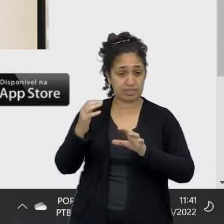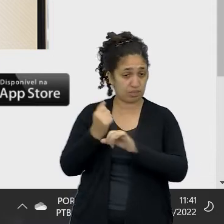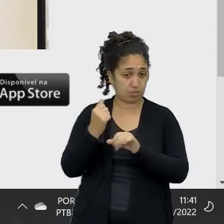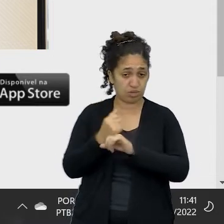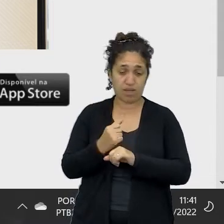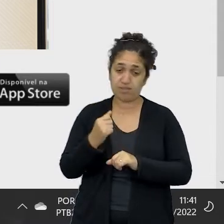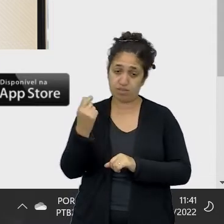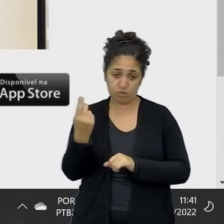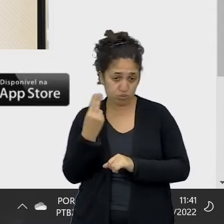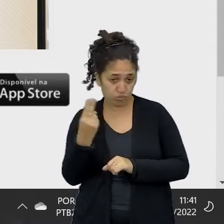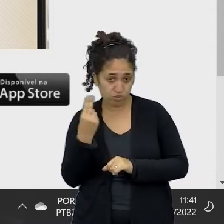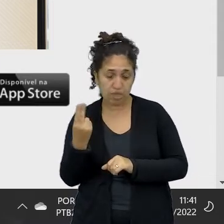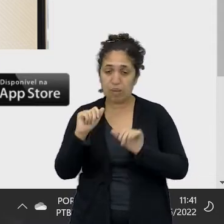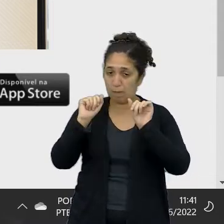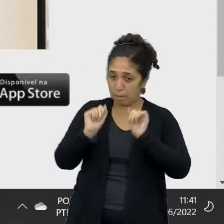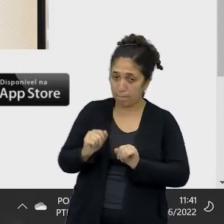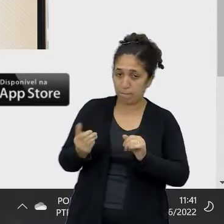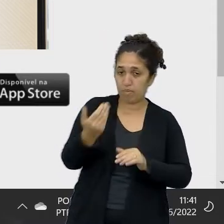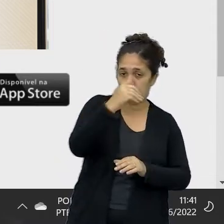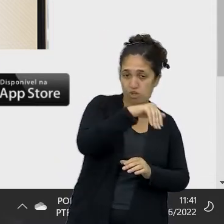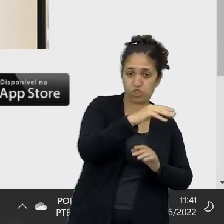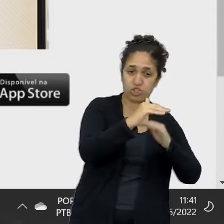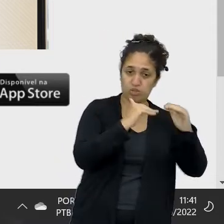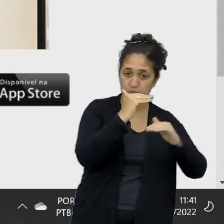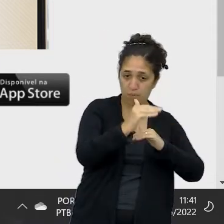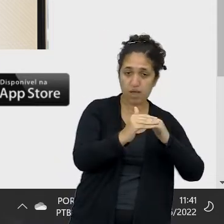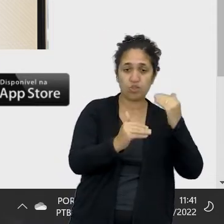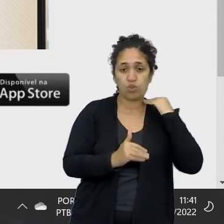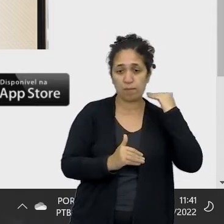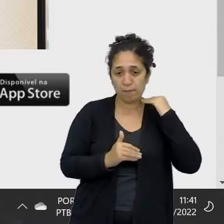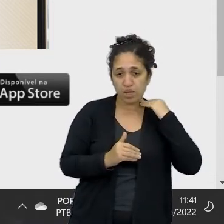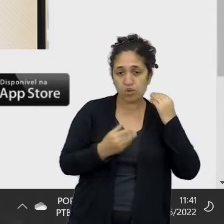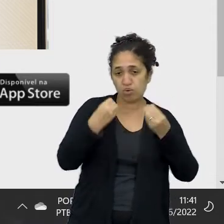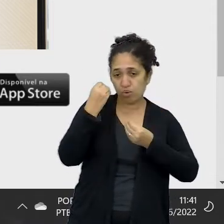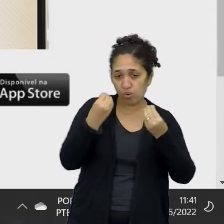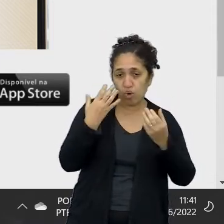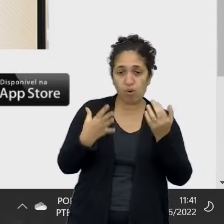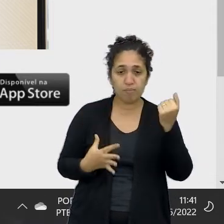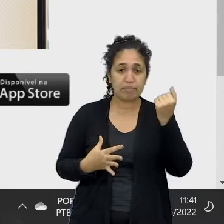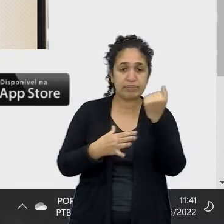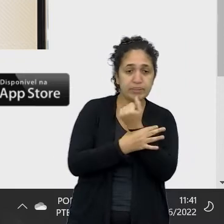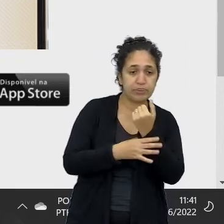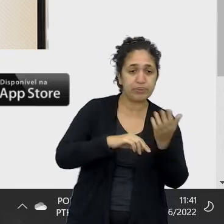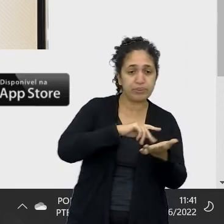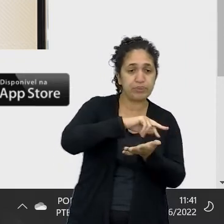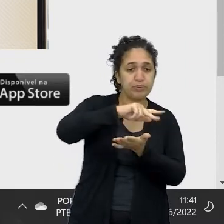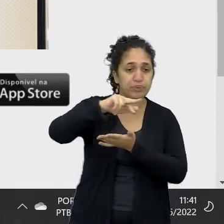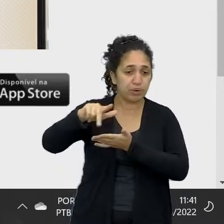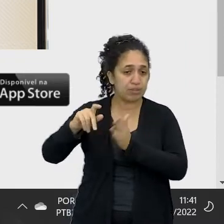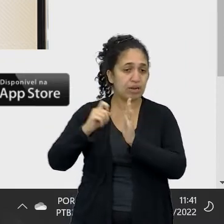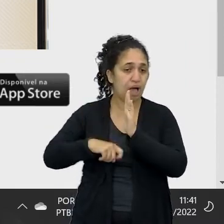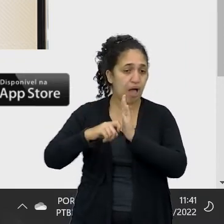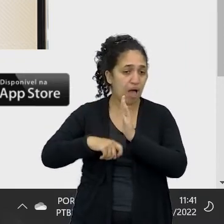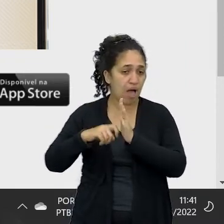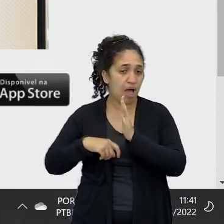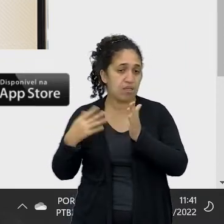podem estar envolvidos nas operações, tais como seguro e outros encargos